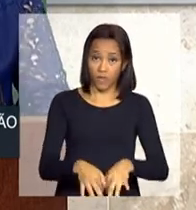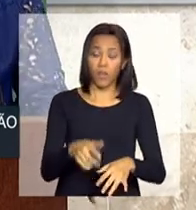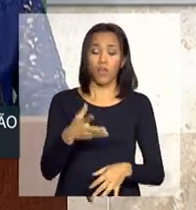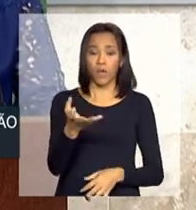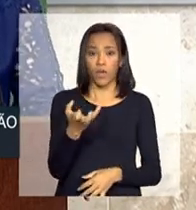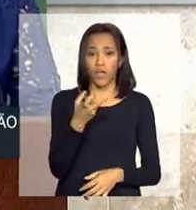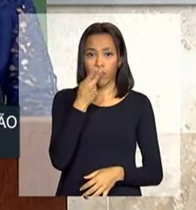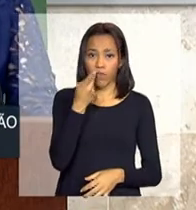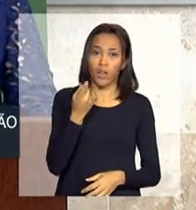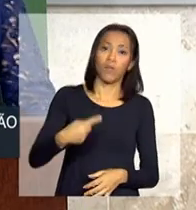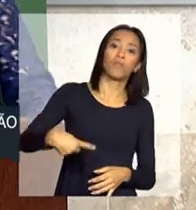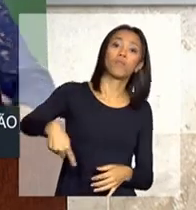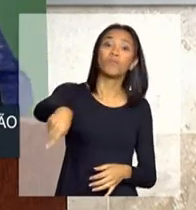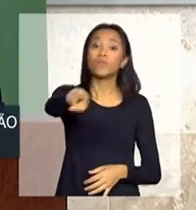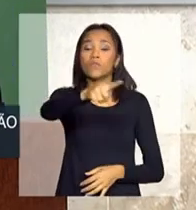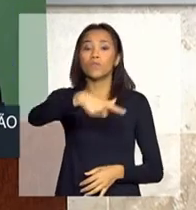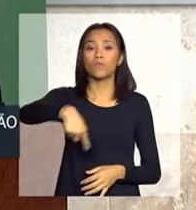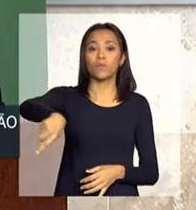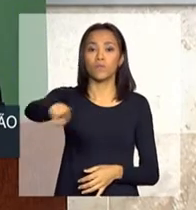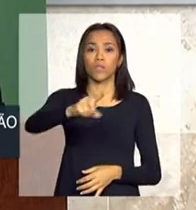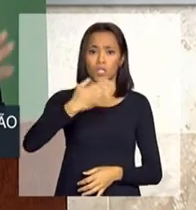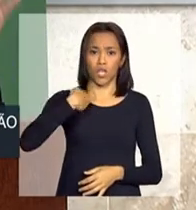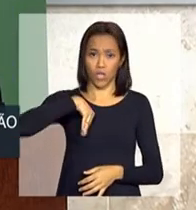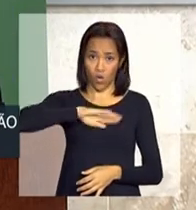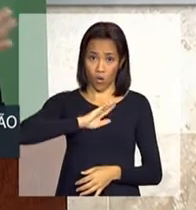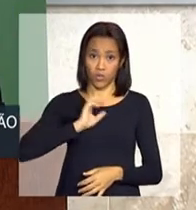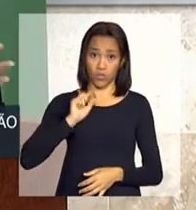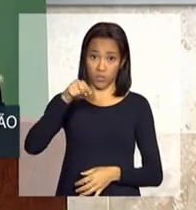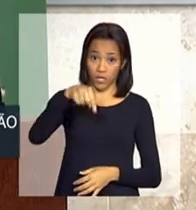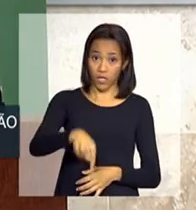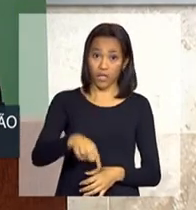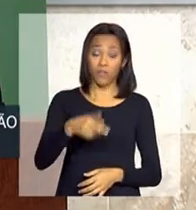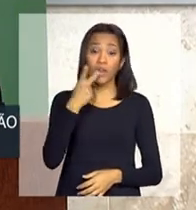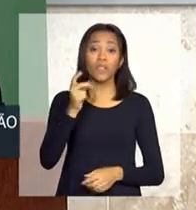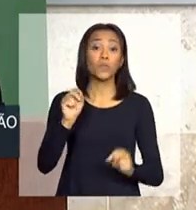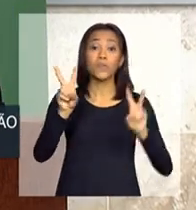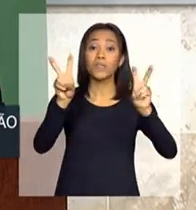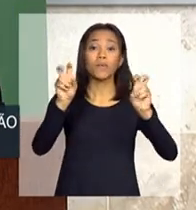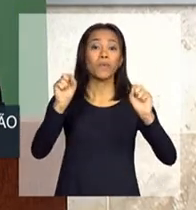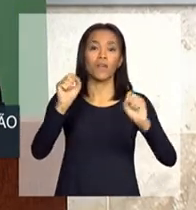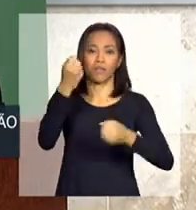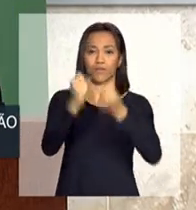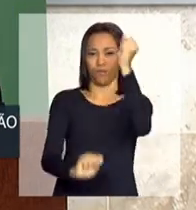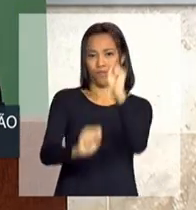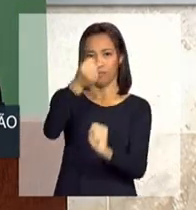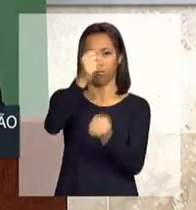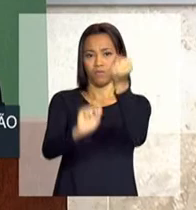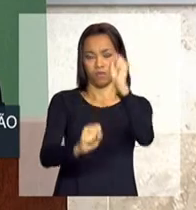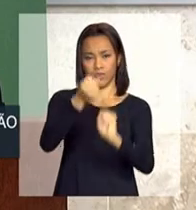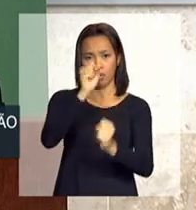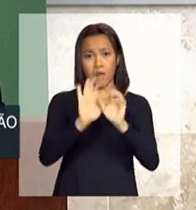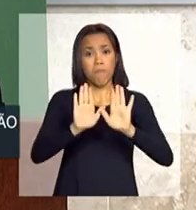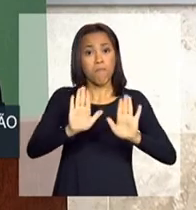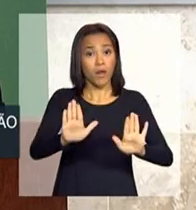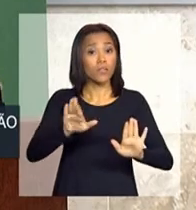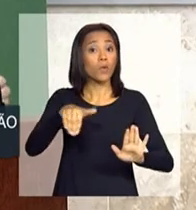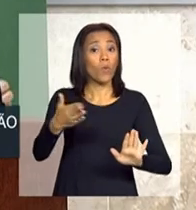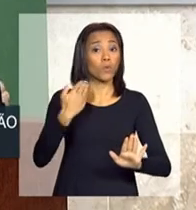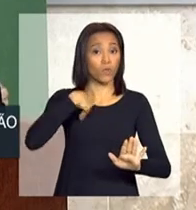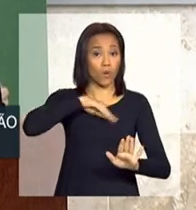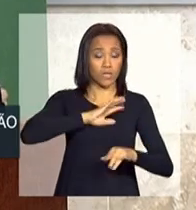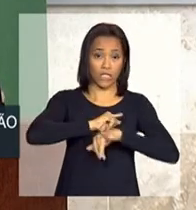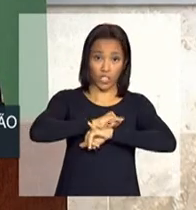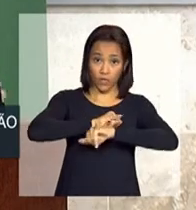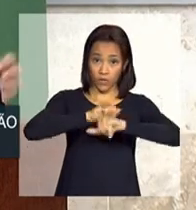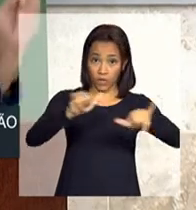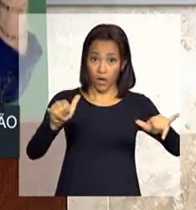eu queria dizer para os senhores que nós estamos aqui falando da indústria, mas quando nós lançarmos o